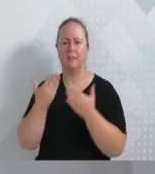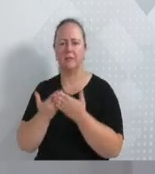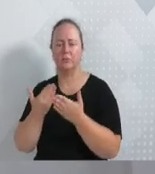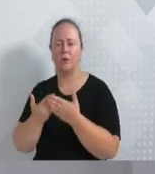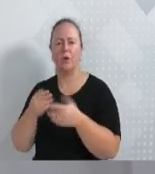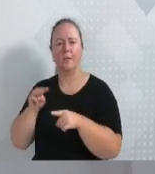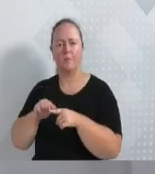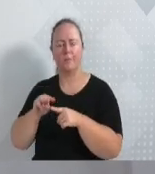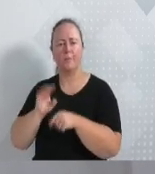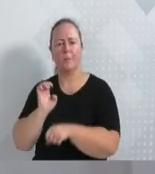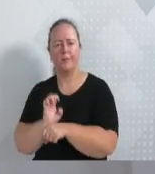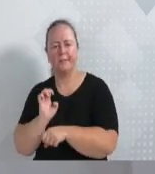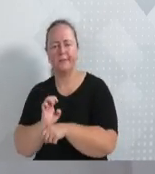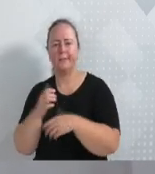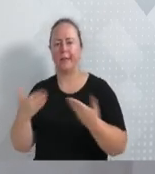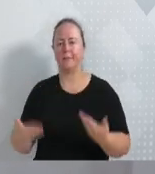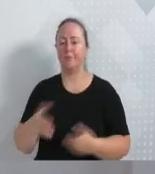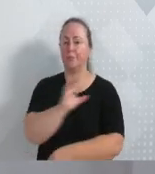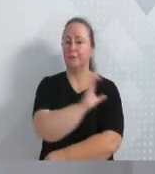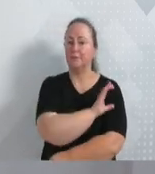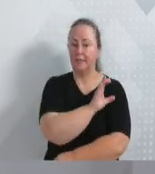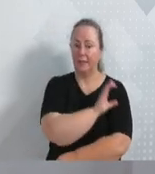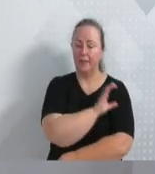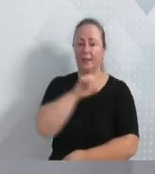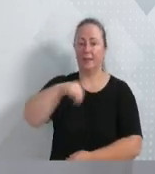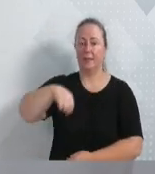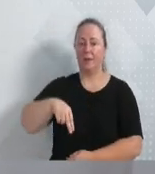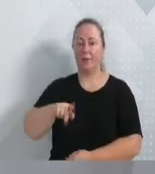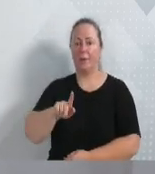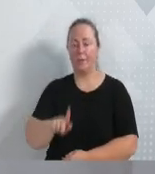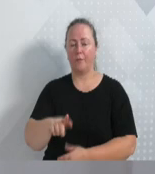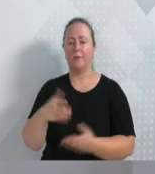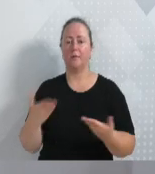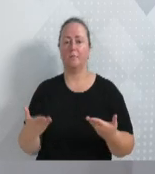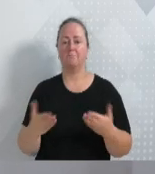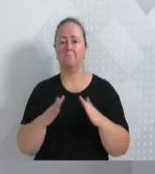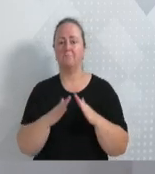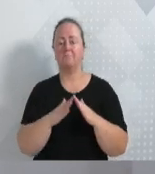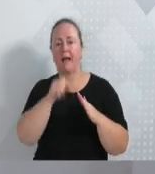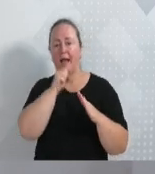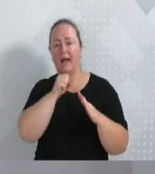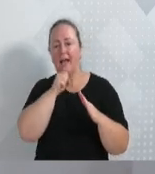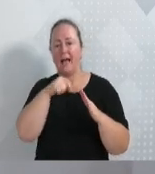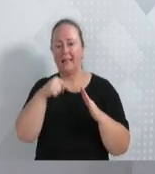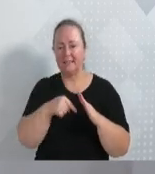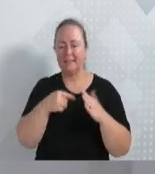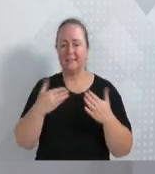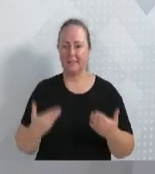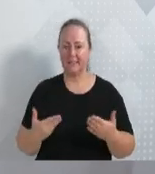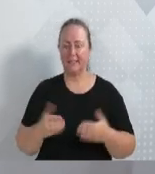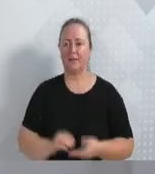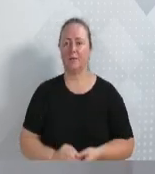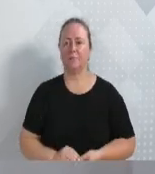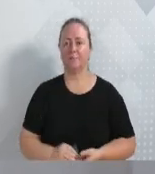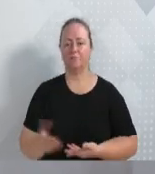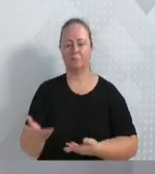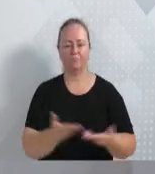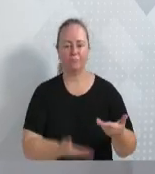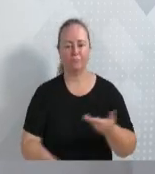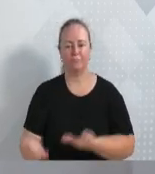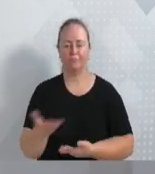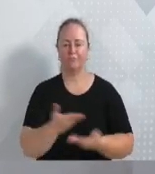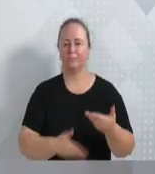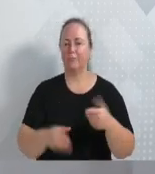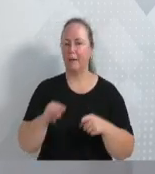CIs, em ONGs, em asilos e em vários outros locais. Temos uma interlocução excelente com os